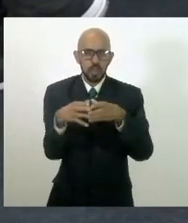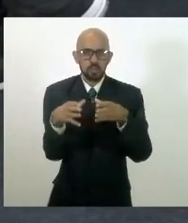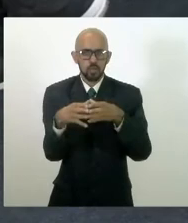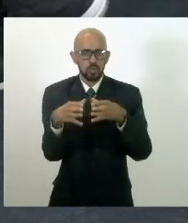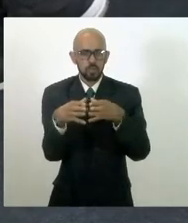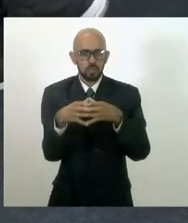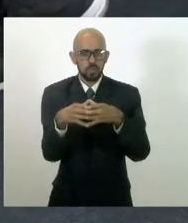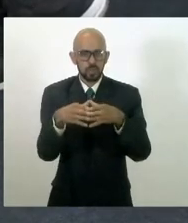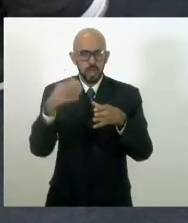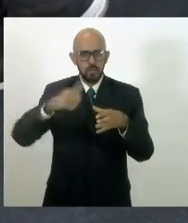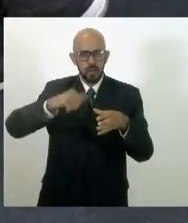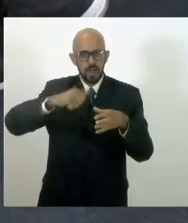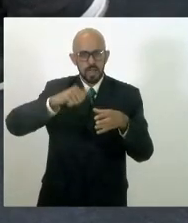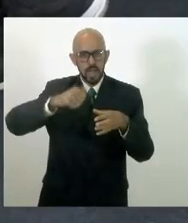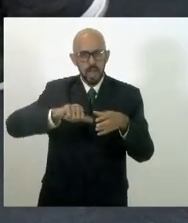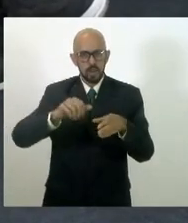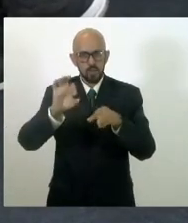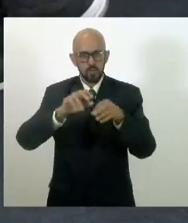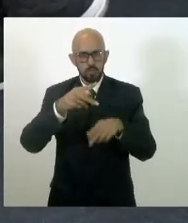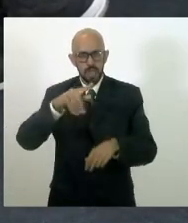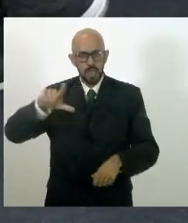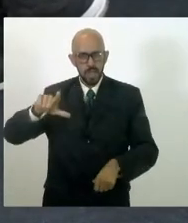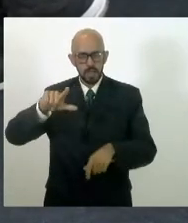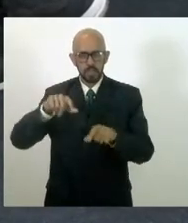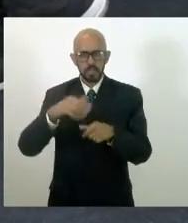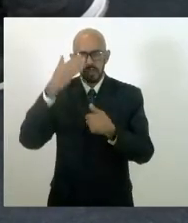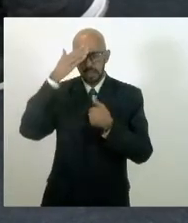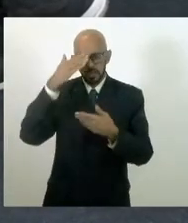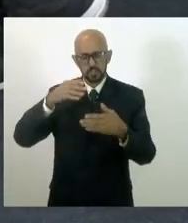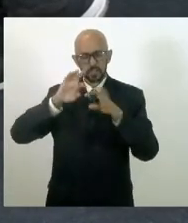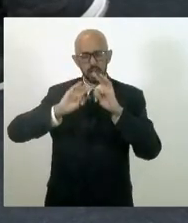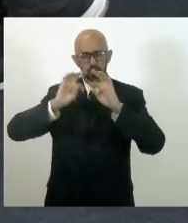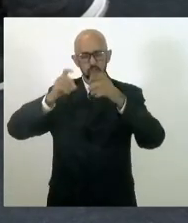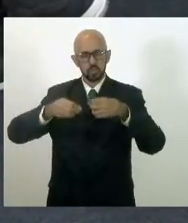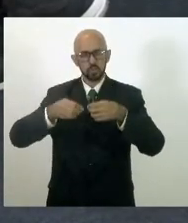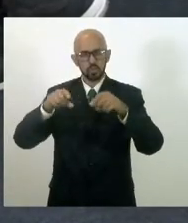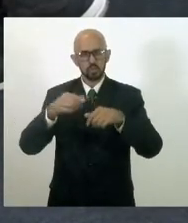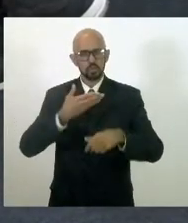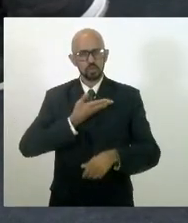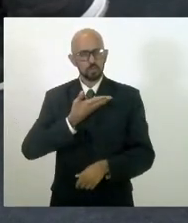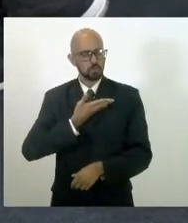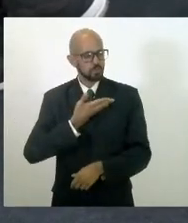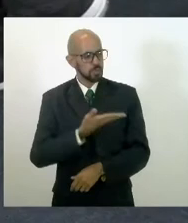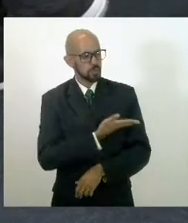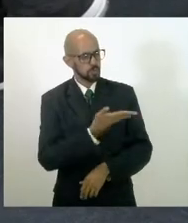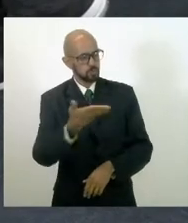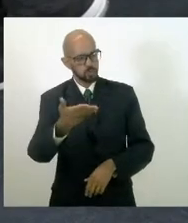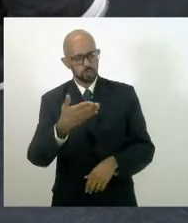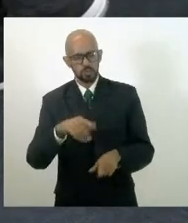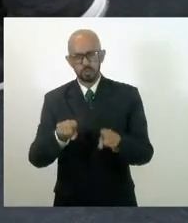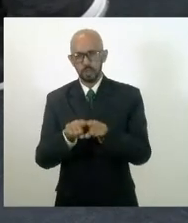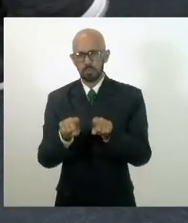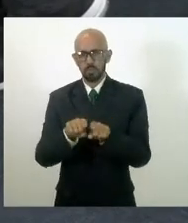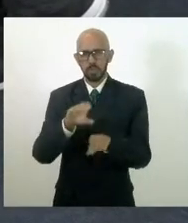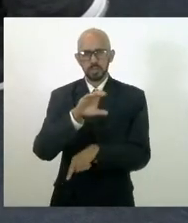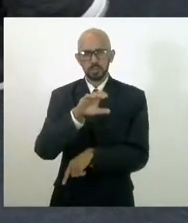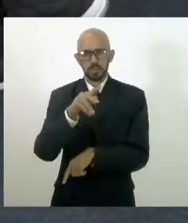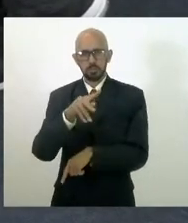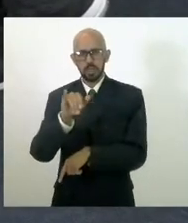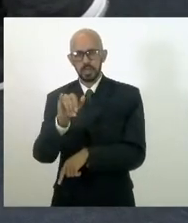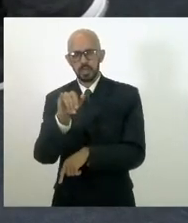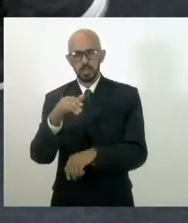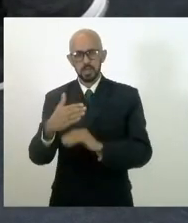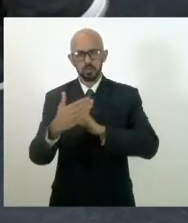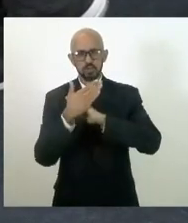analisaram esse projeto, agradecer aos companheiros e companheiras da CPI que nos